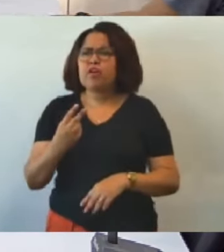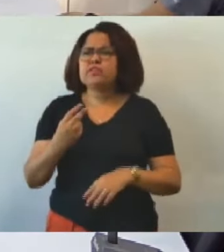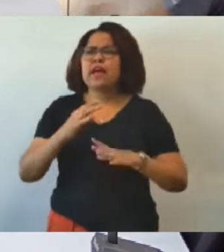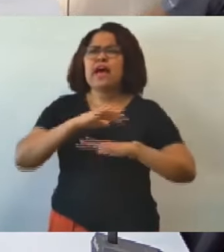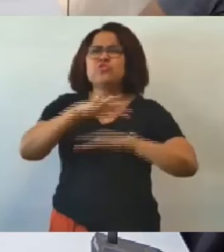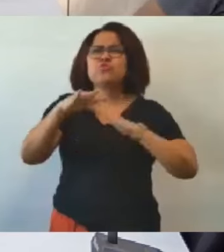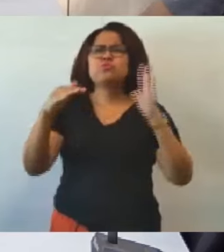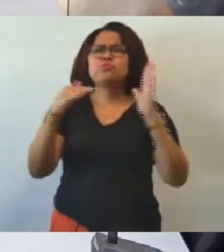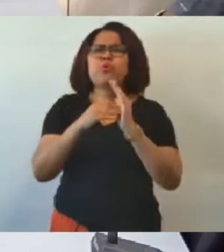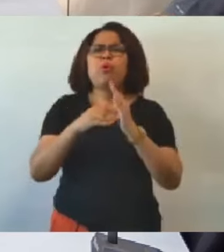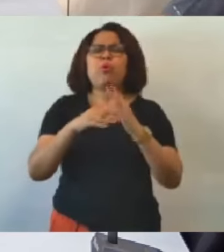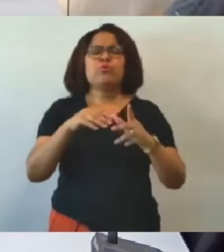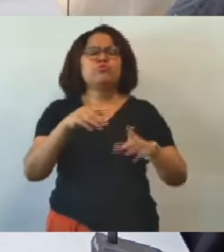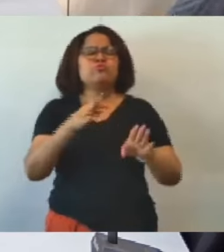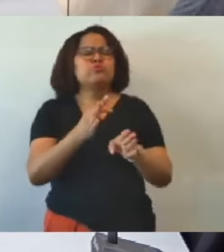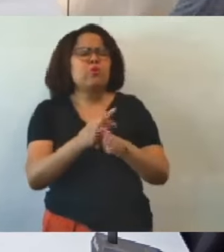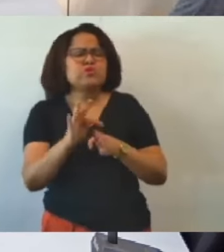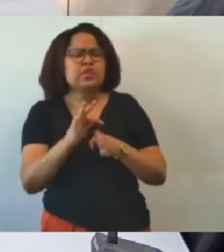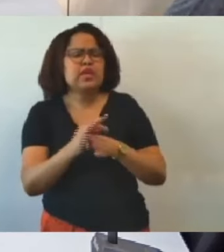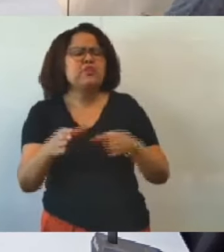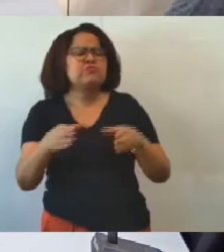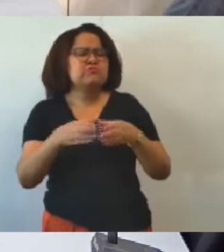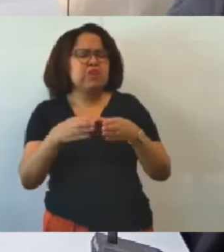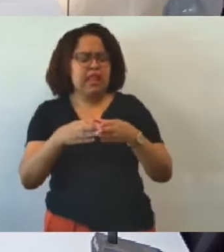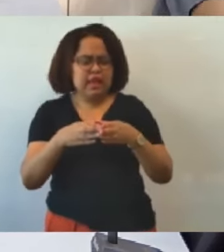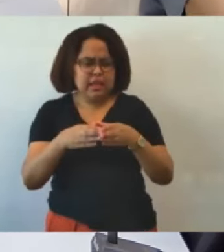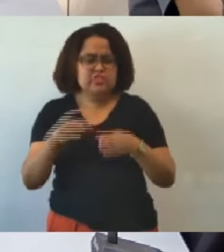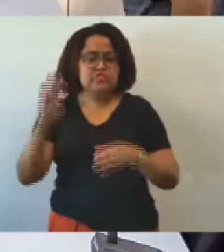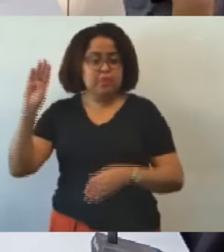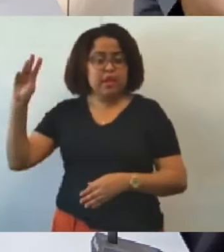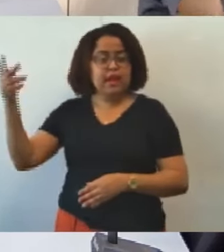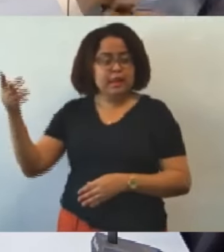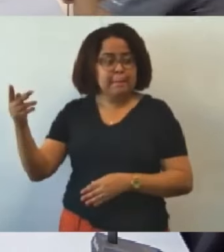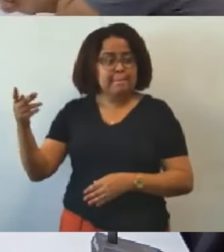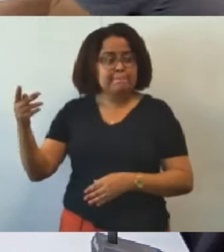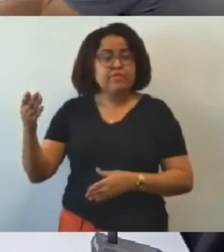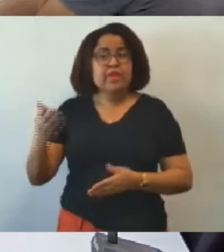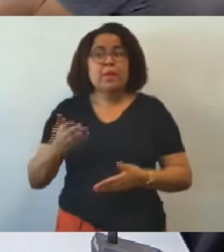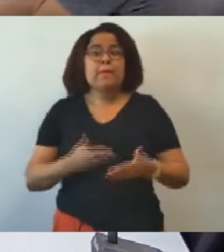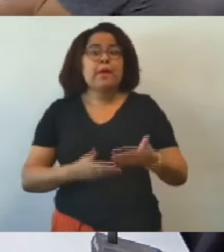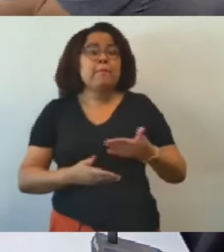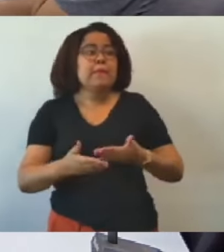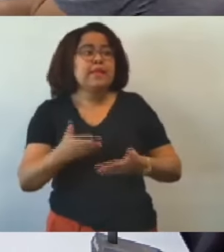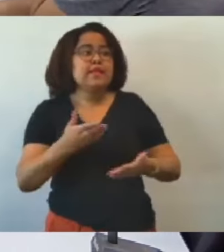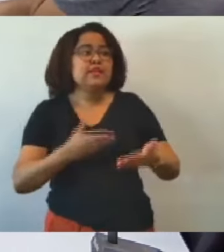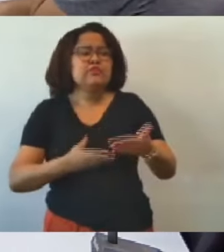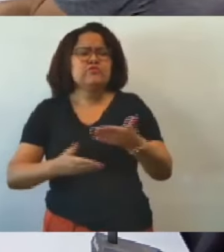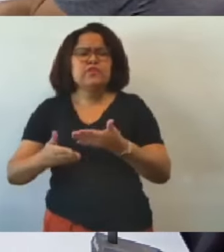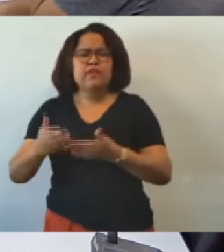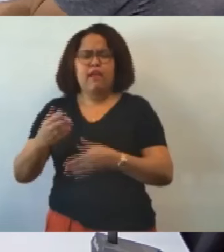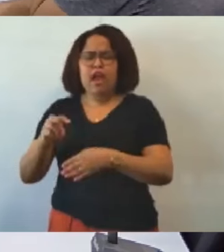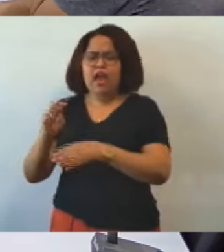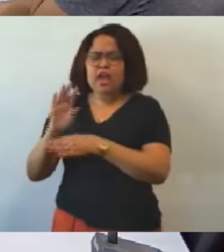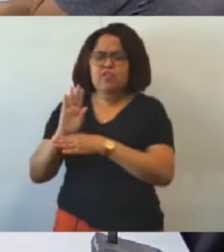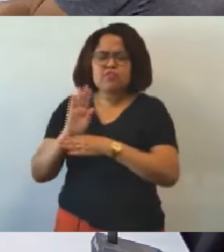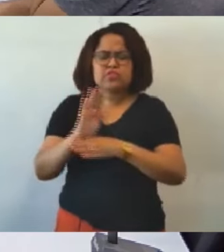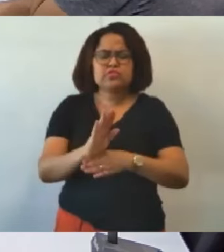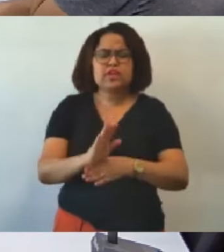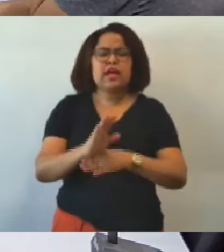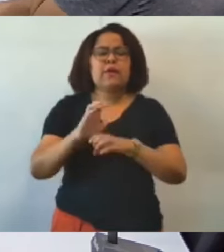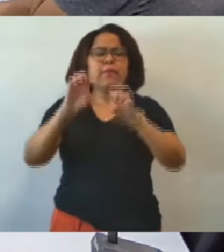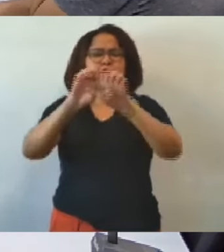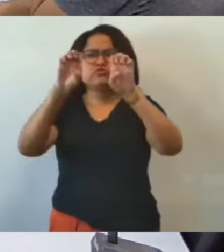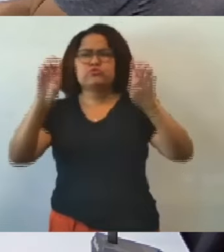conselhos tutelar de Belo Horizonte para pleitear em favor de estrutura e condições de trabalho